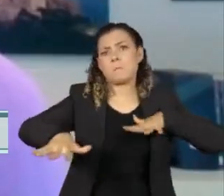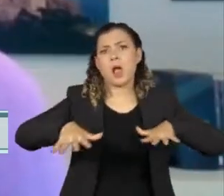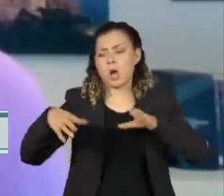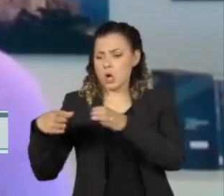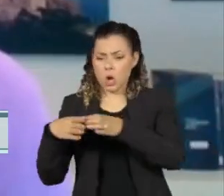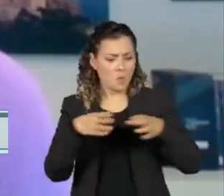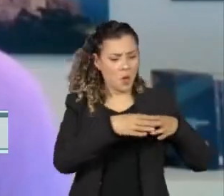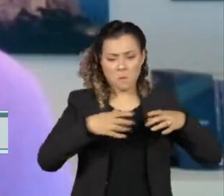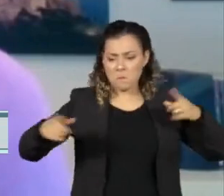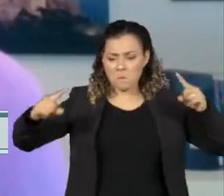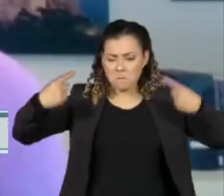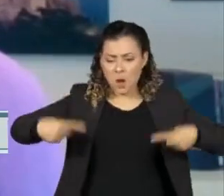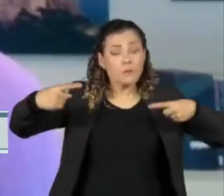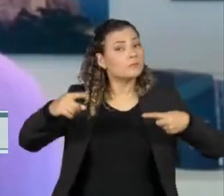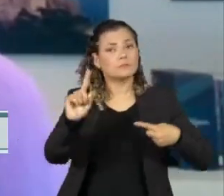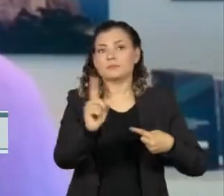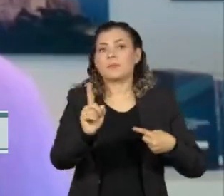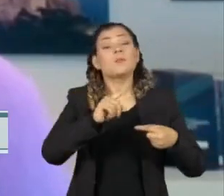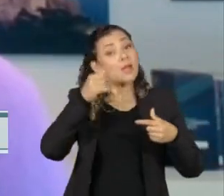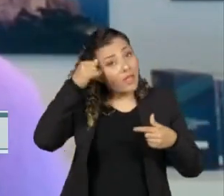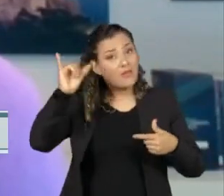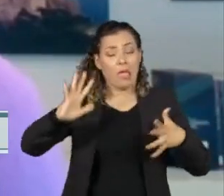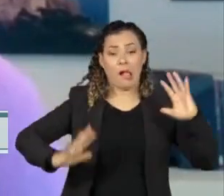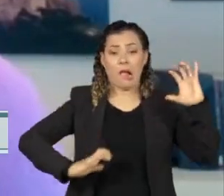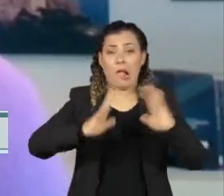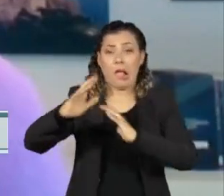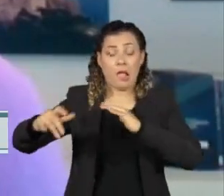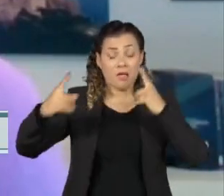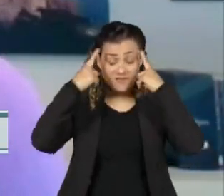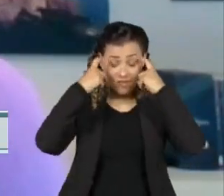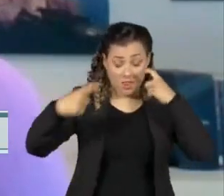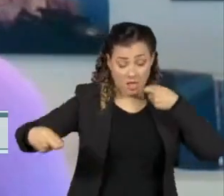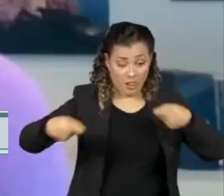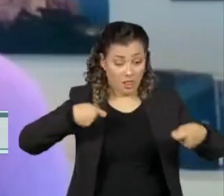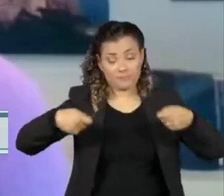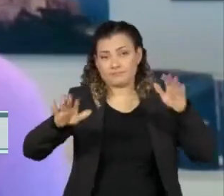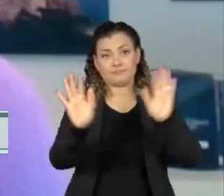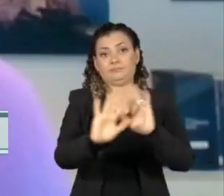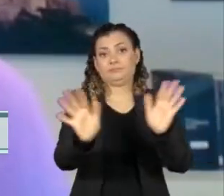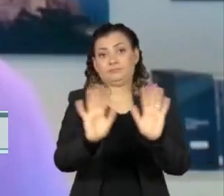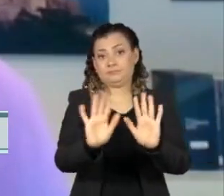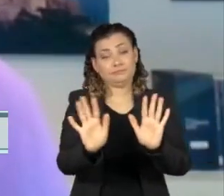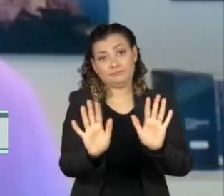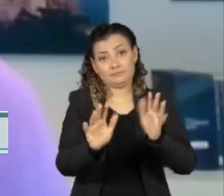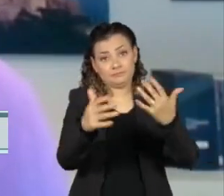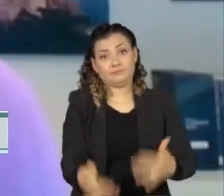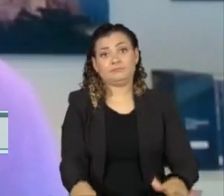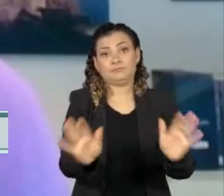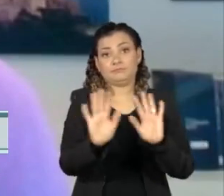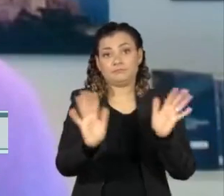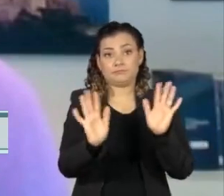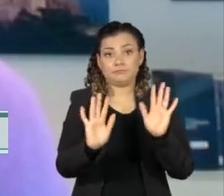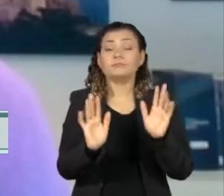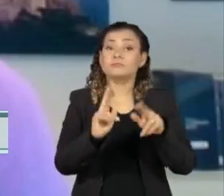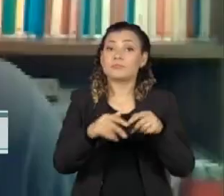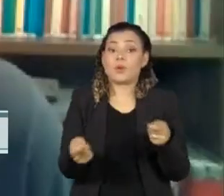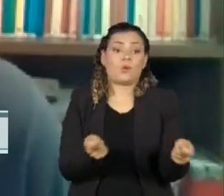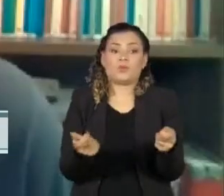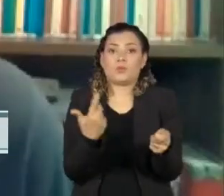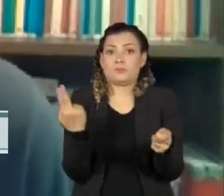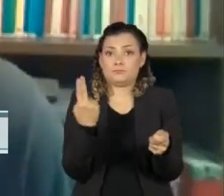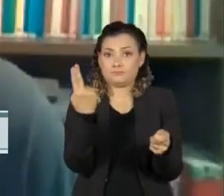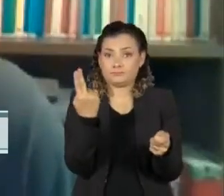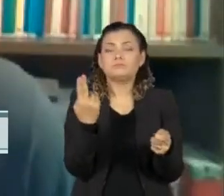grupos, porque aí a gente pode gerar um nível de violência que se possa perder o controle.